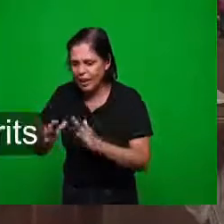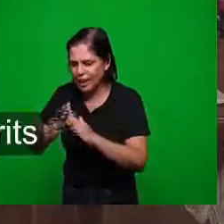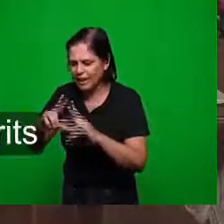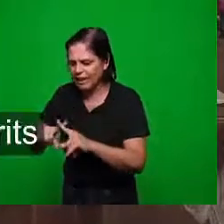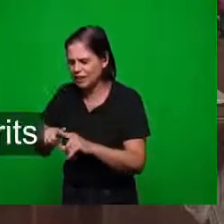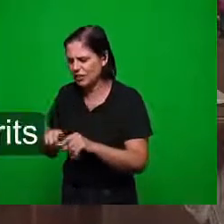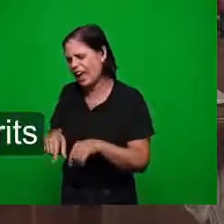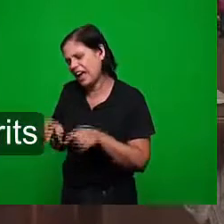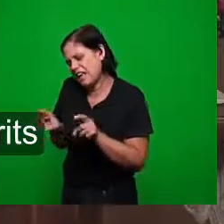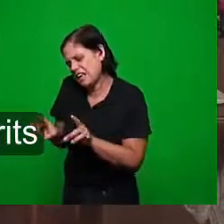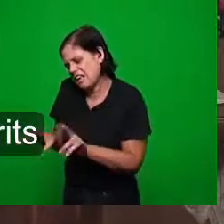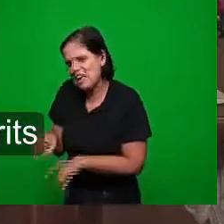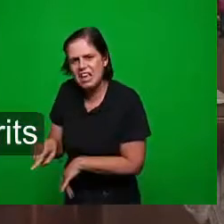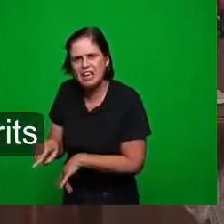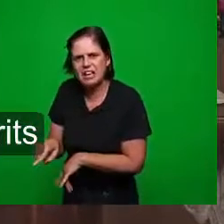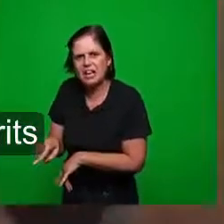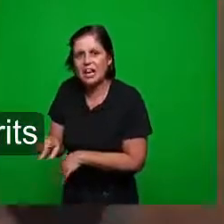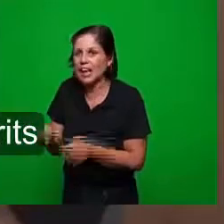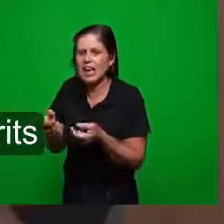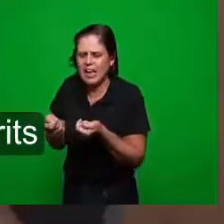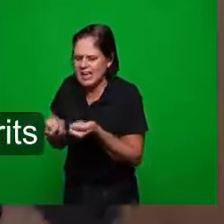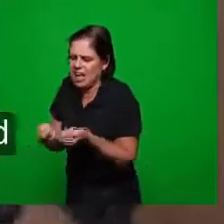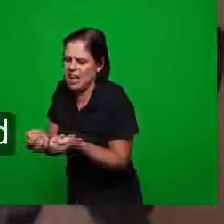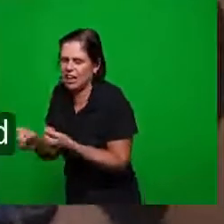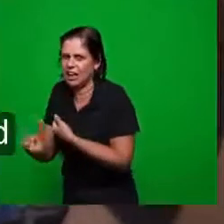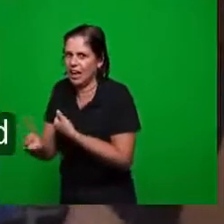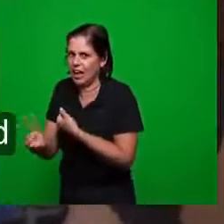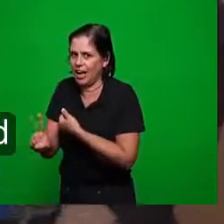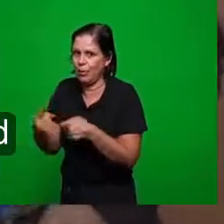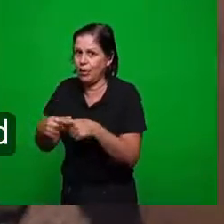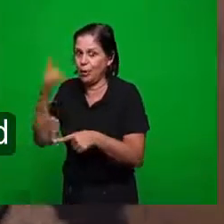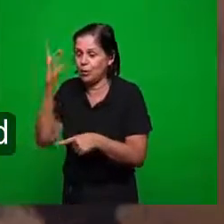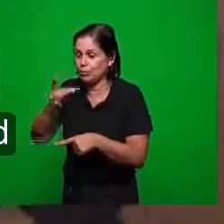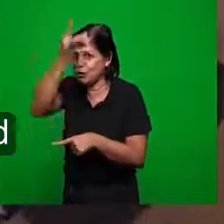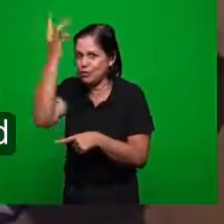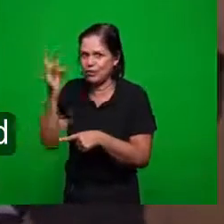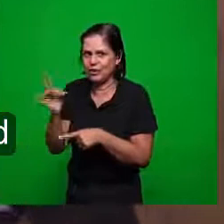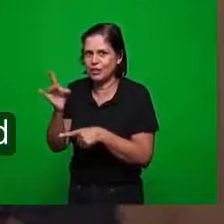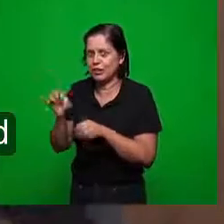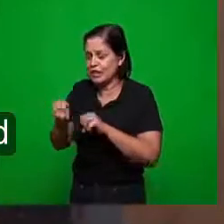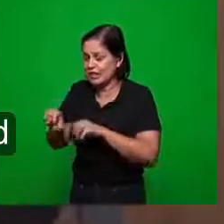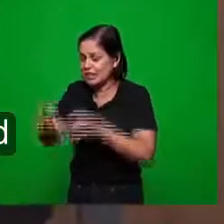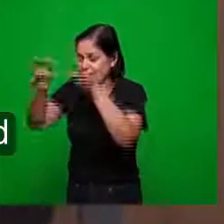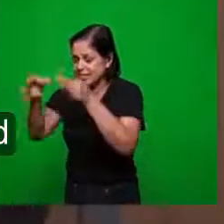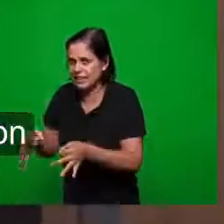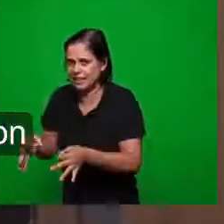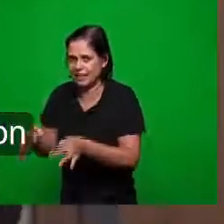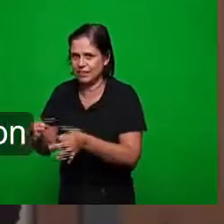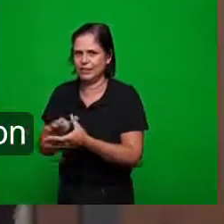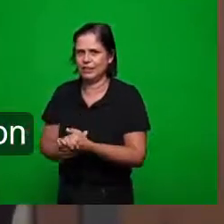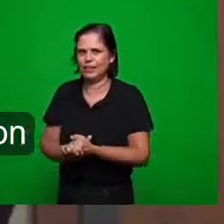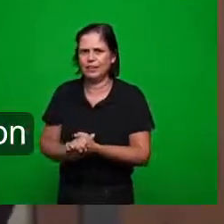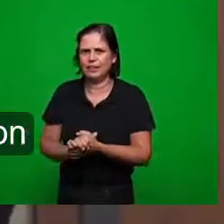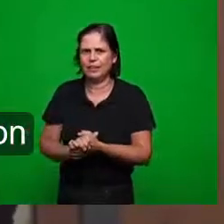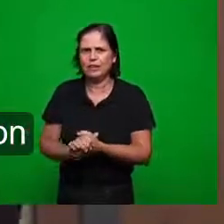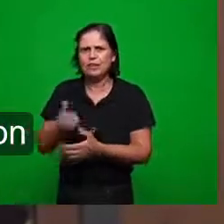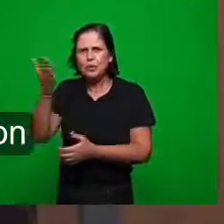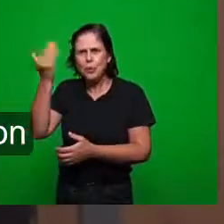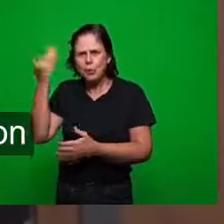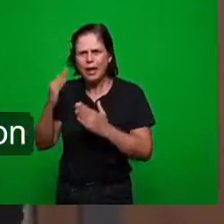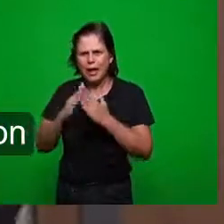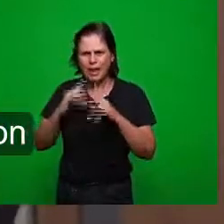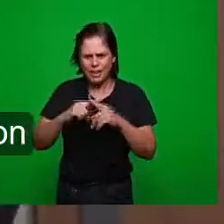nós vamos ver aqui a operação dos sete espíritos de deus por quê? porque a igreja que viveu nesse período aqui